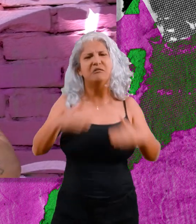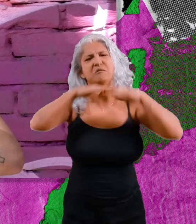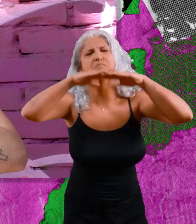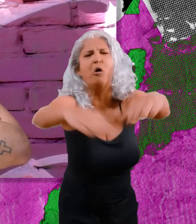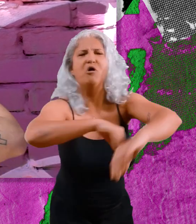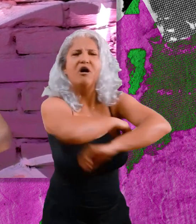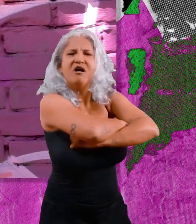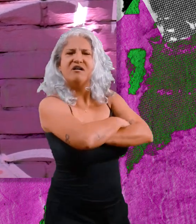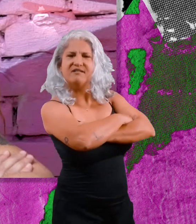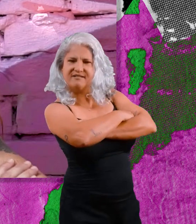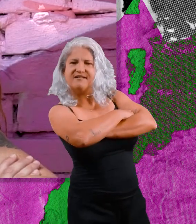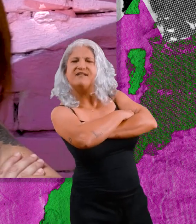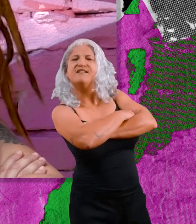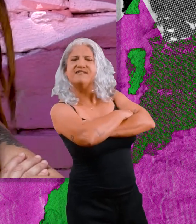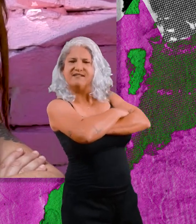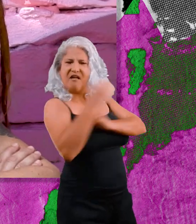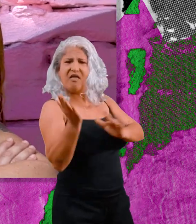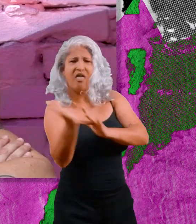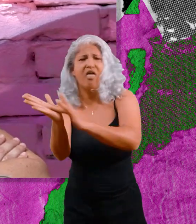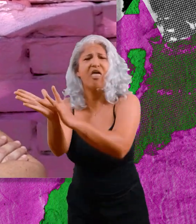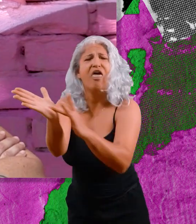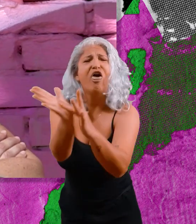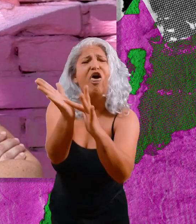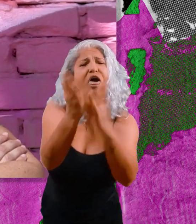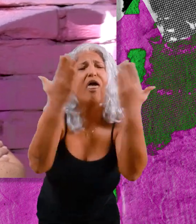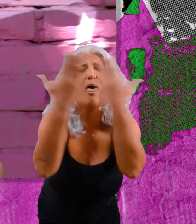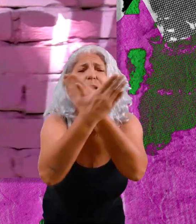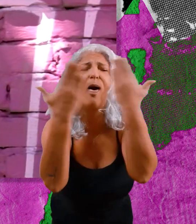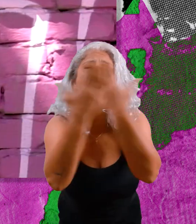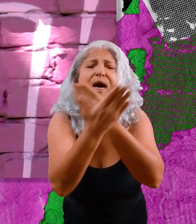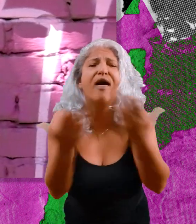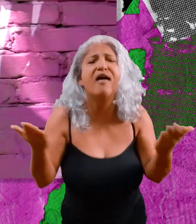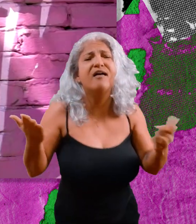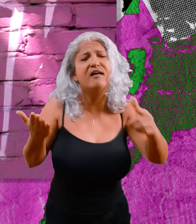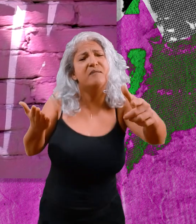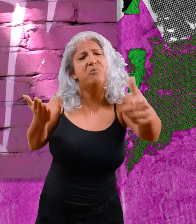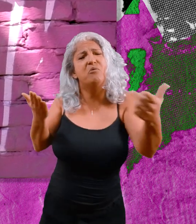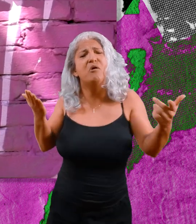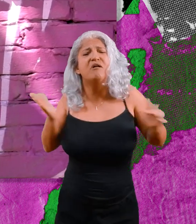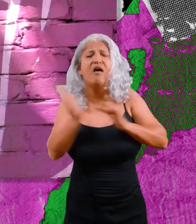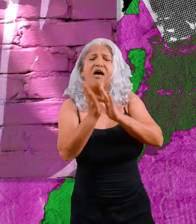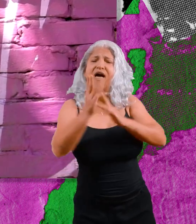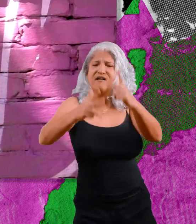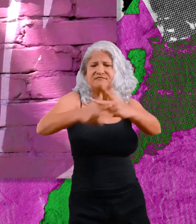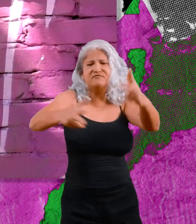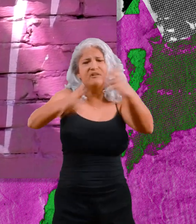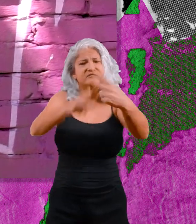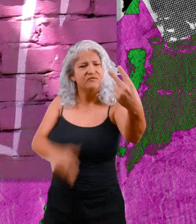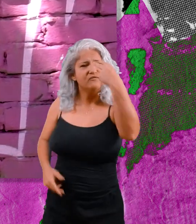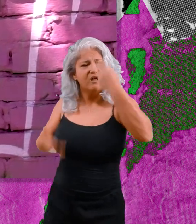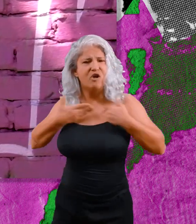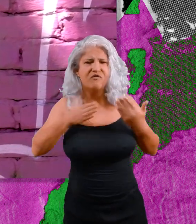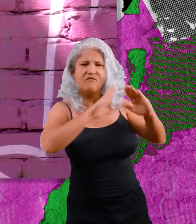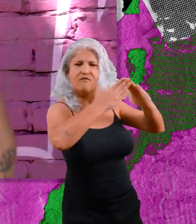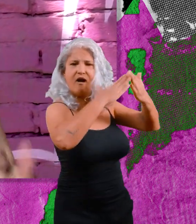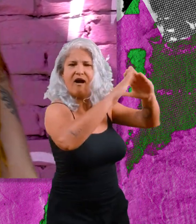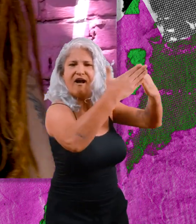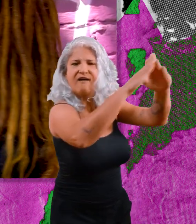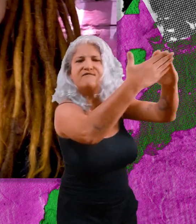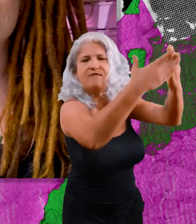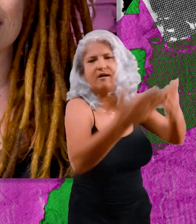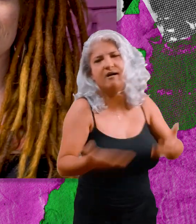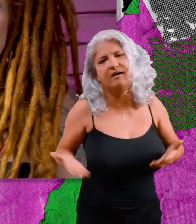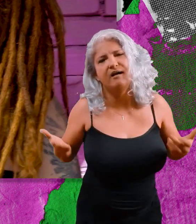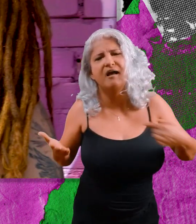E nós vai falar, continua fazendo de conta que não tá vendo nada, continua sem me enxergar do outro